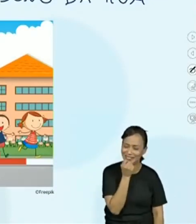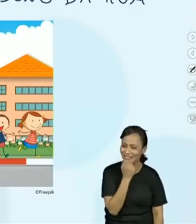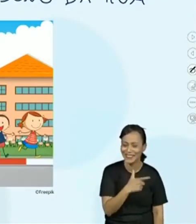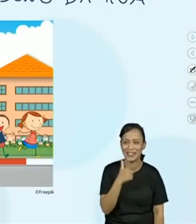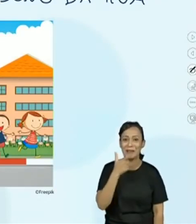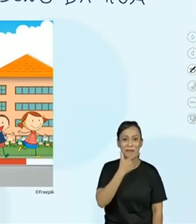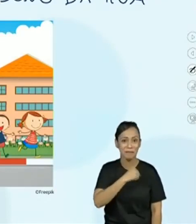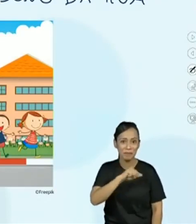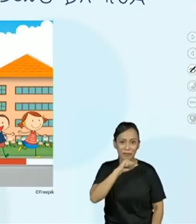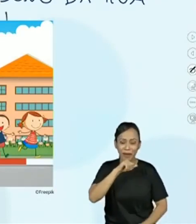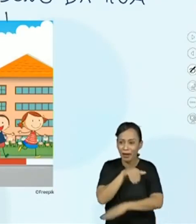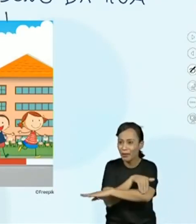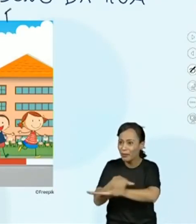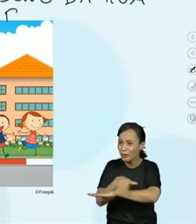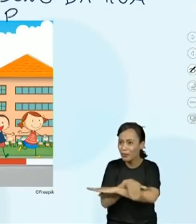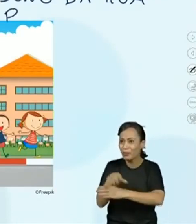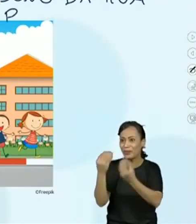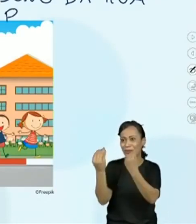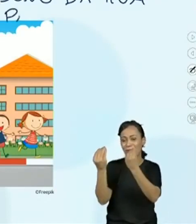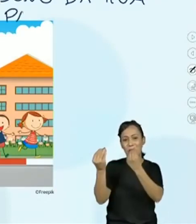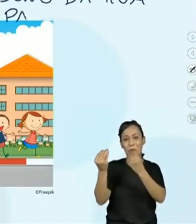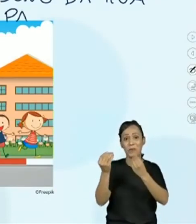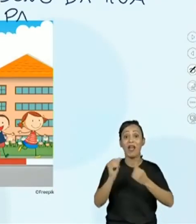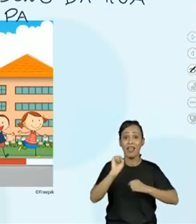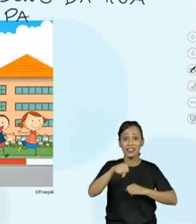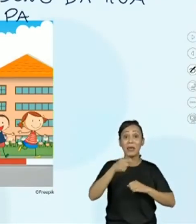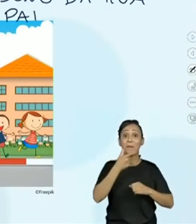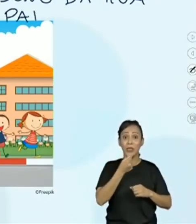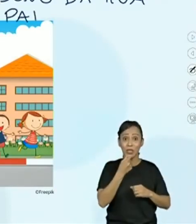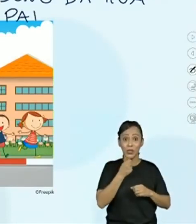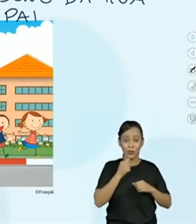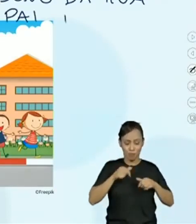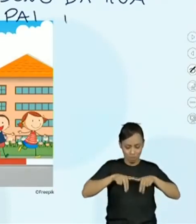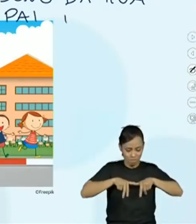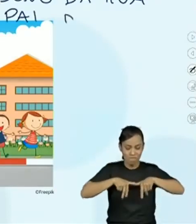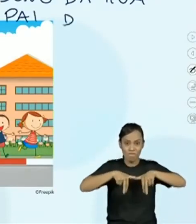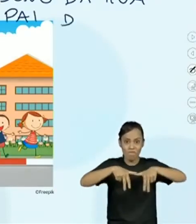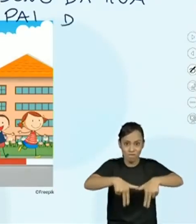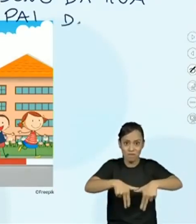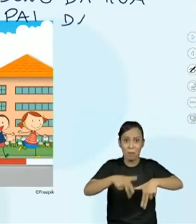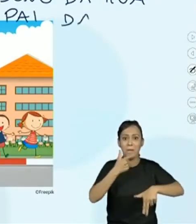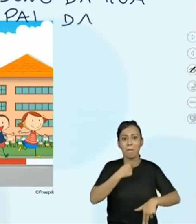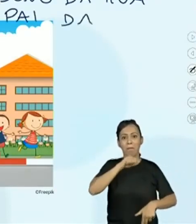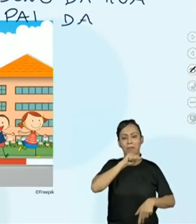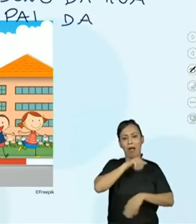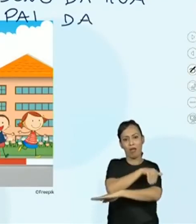dono da rua ou pai da rua. Gostei. Gostei. Pai da rua.